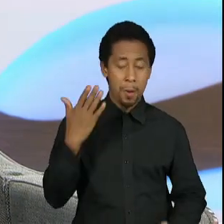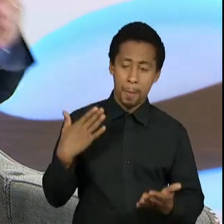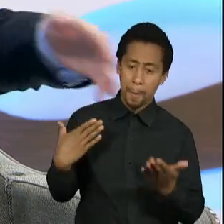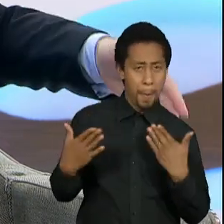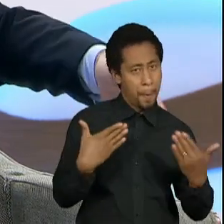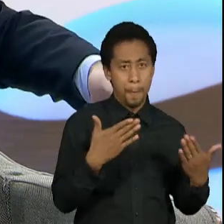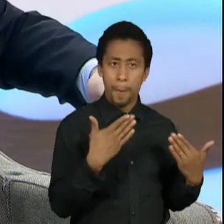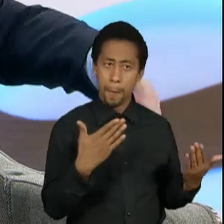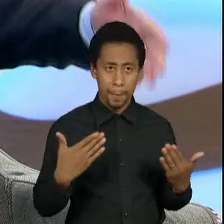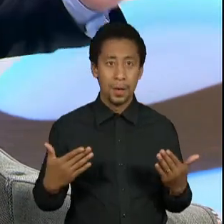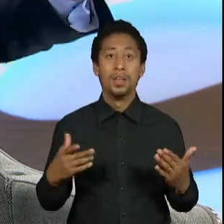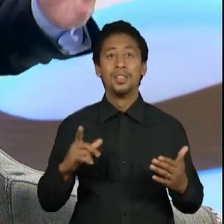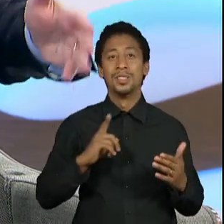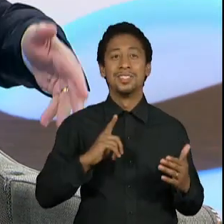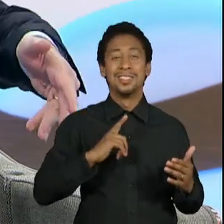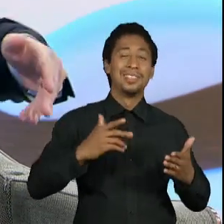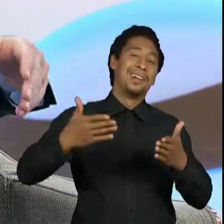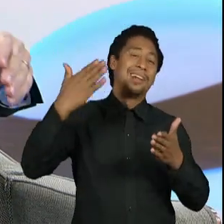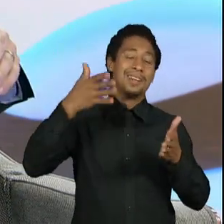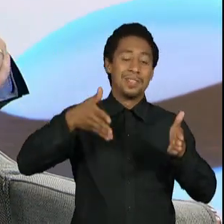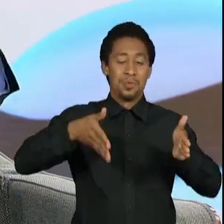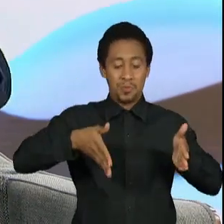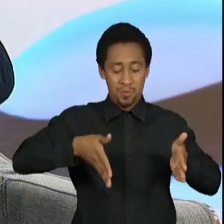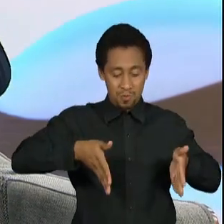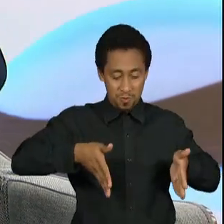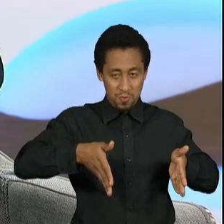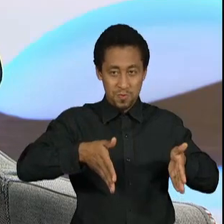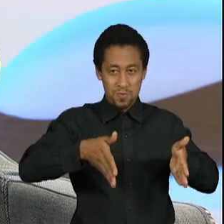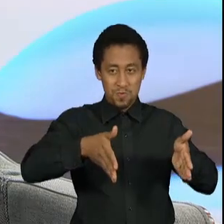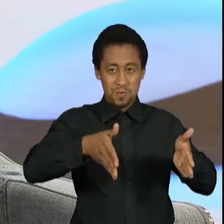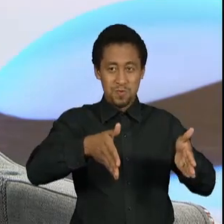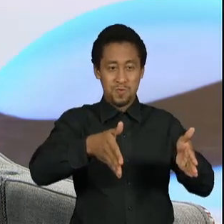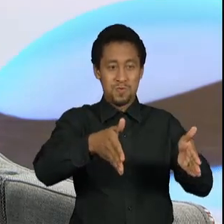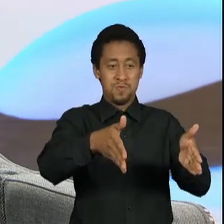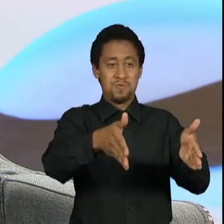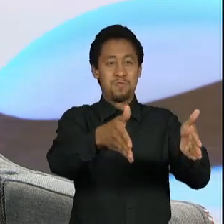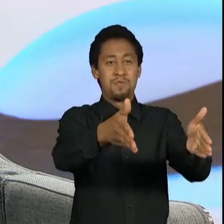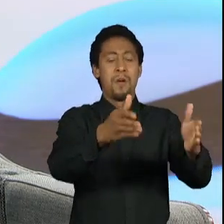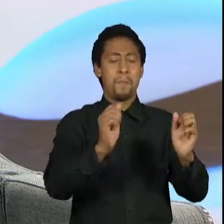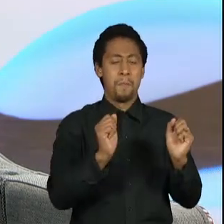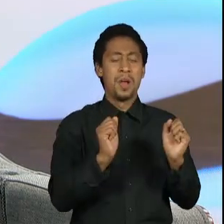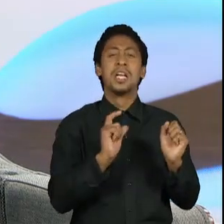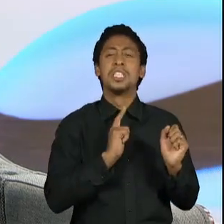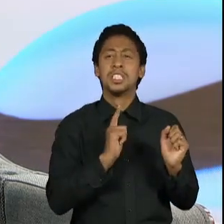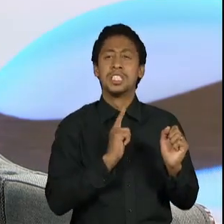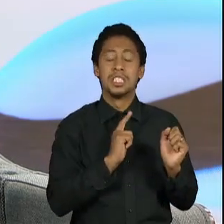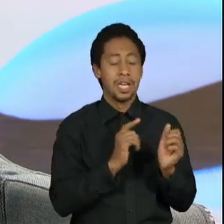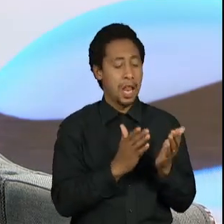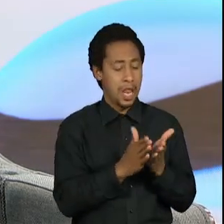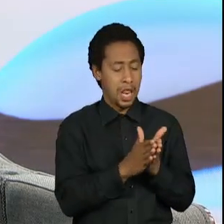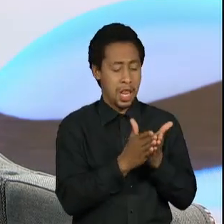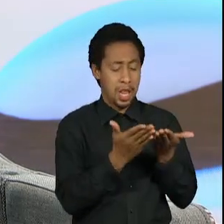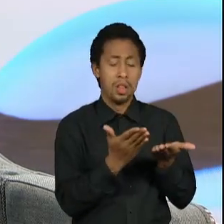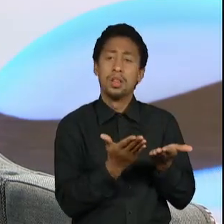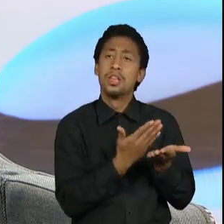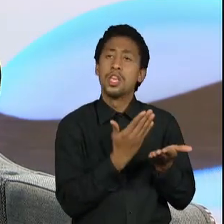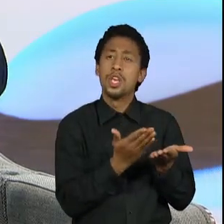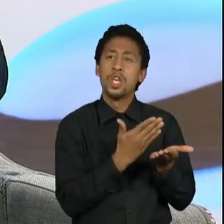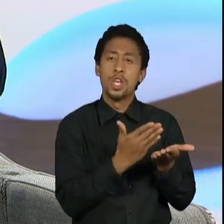Inglaterra, havia lá um corredor em que estavam seguramente centenas de livros que iam ser